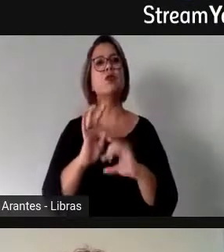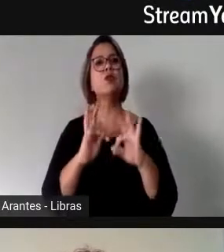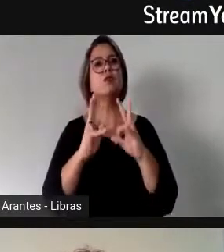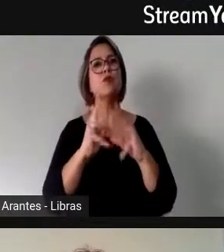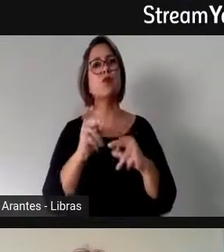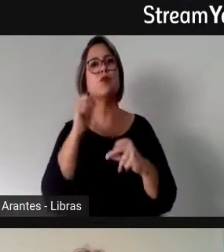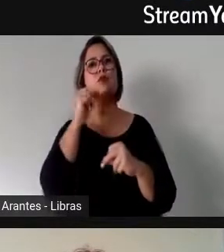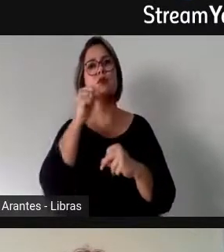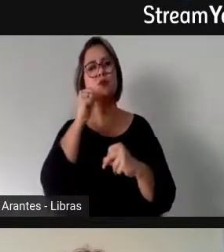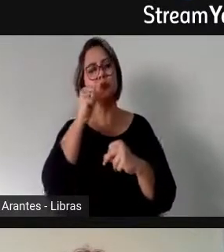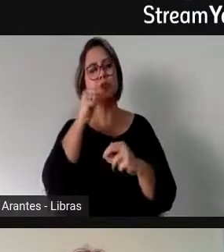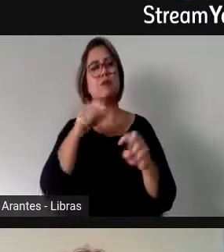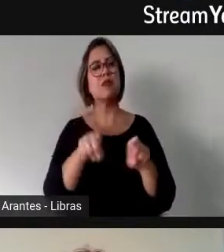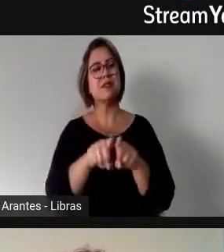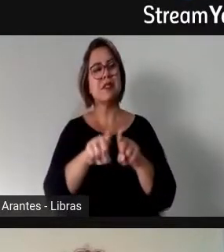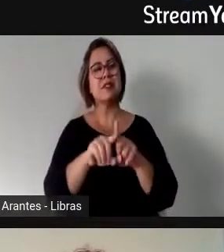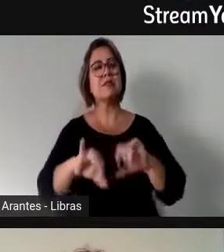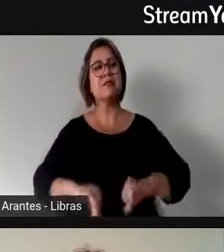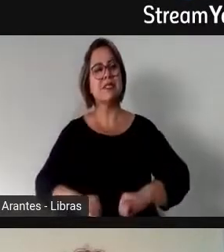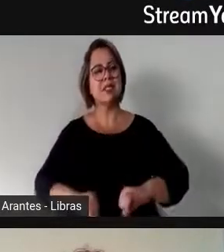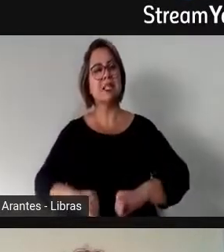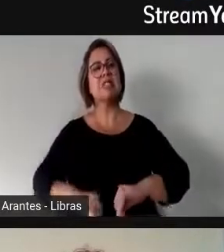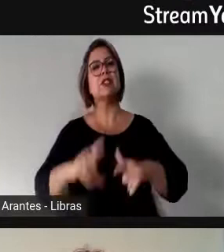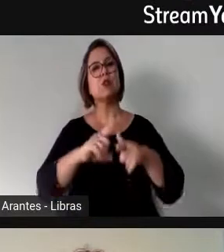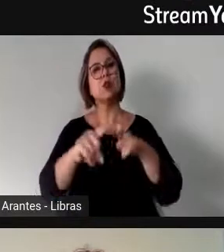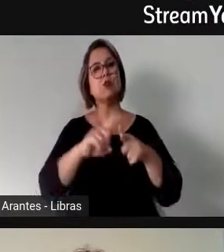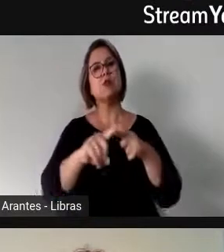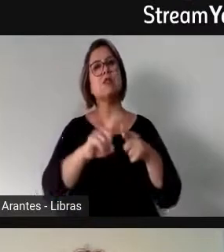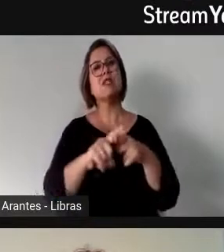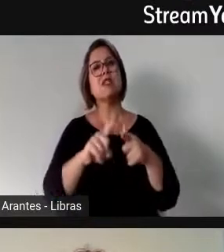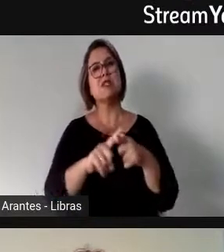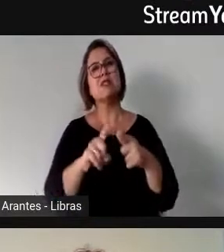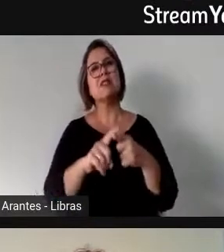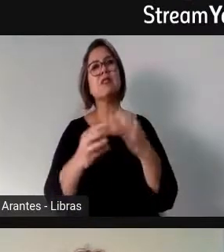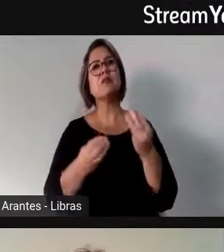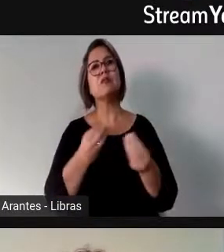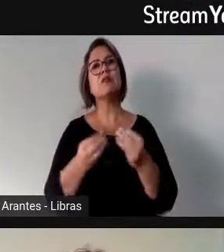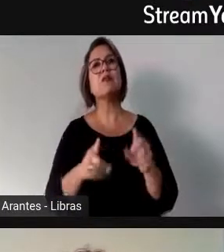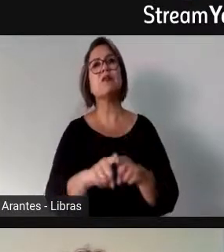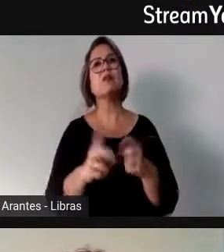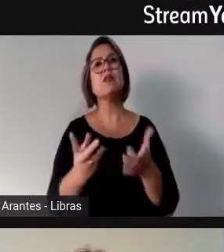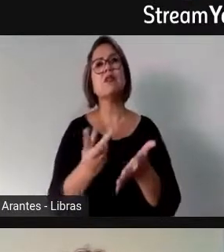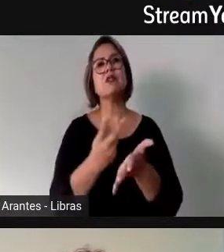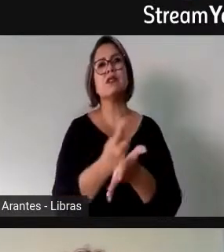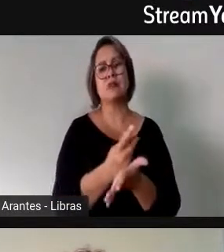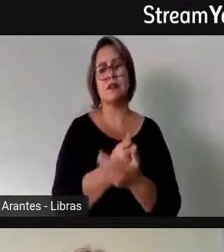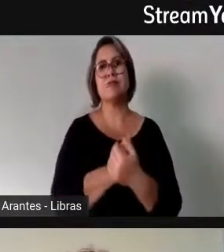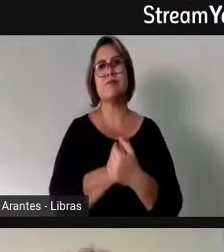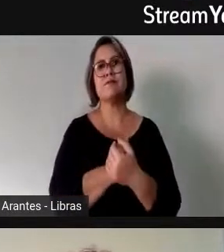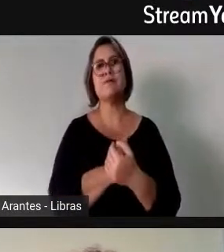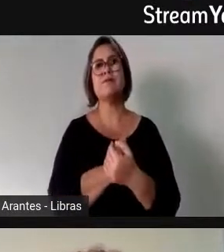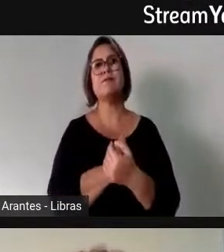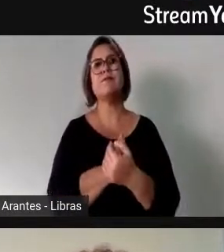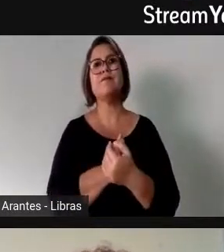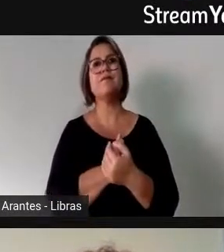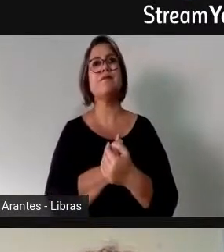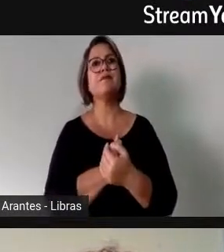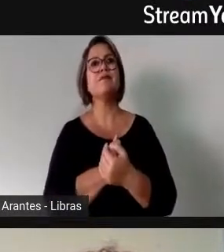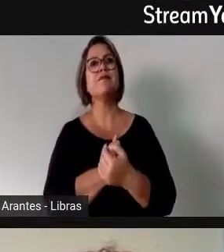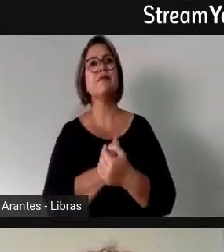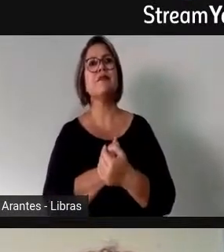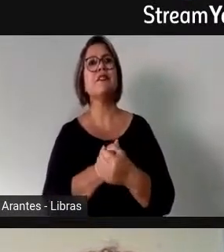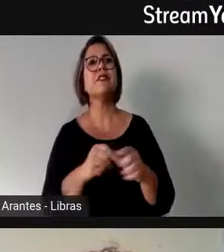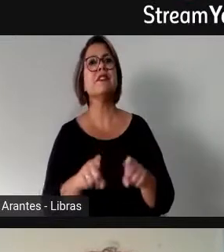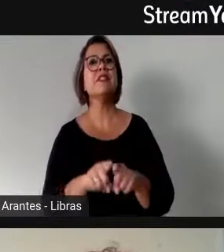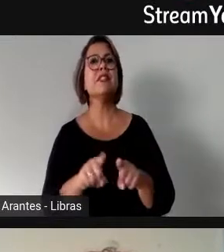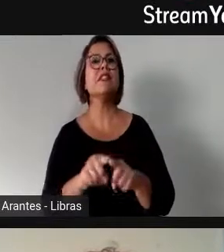dificuldades que são comuns, mas enfrenta algumas, algumas dificuldades que são específicas. estão aí as duas questões para